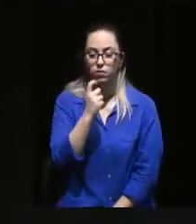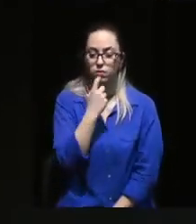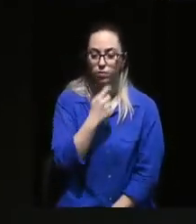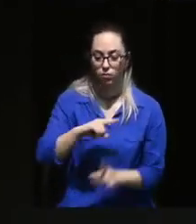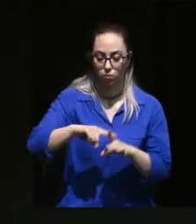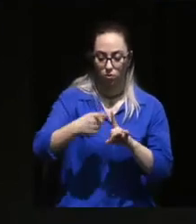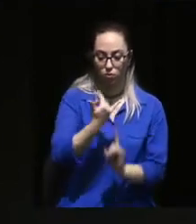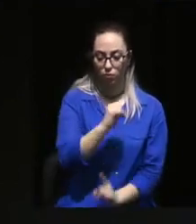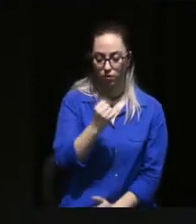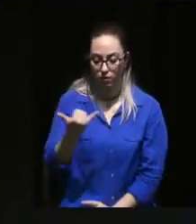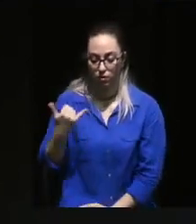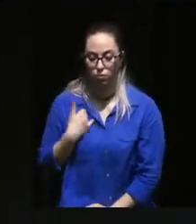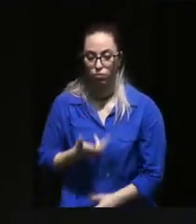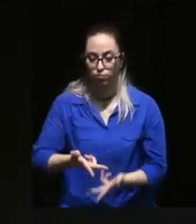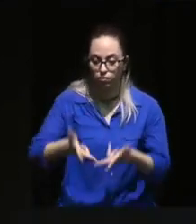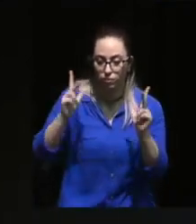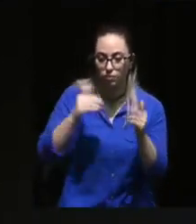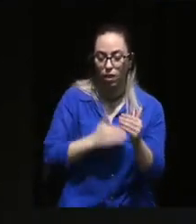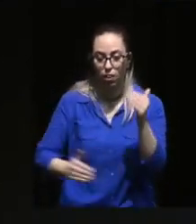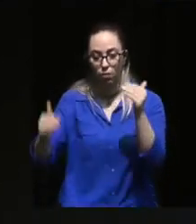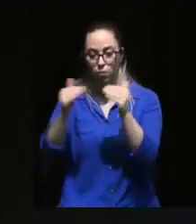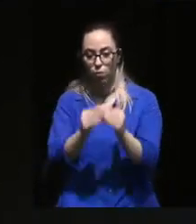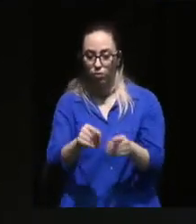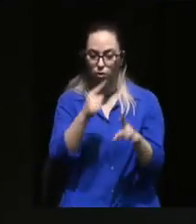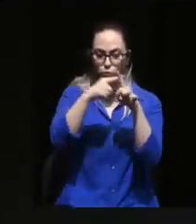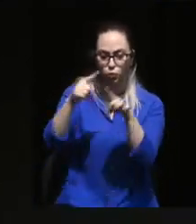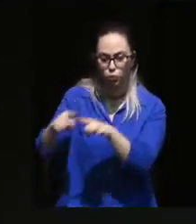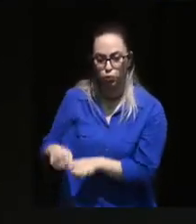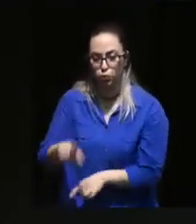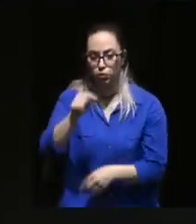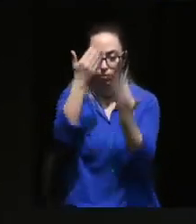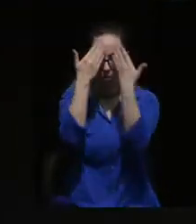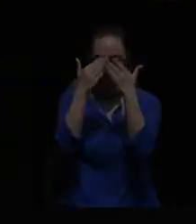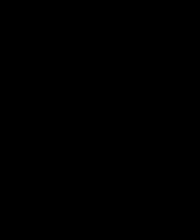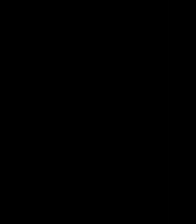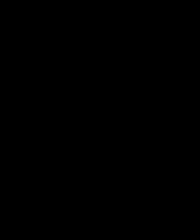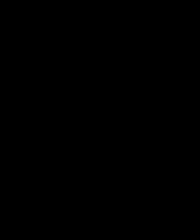Liberdade, Dia da Igualdade, Dia da Diversidade, Dia da Diversidade e Obrigado.